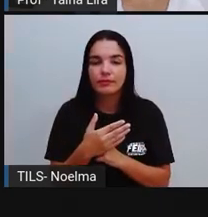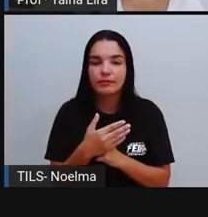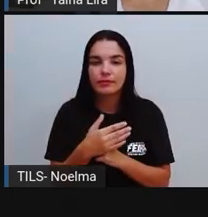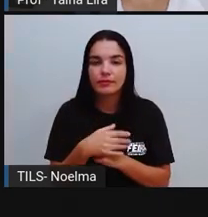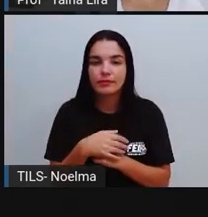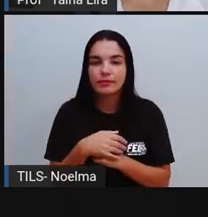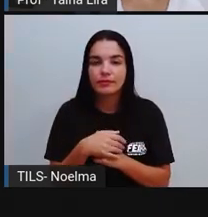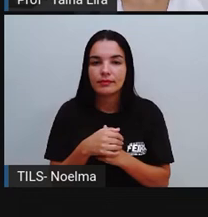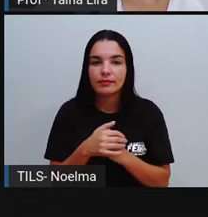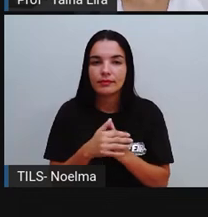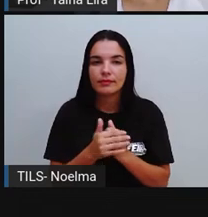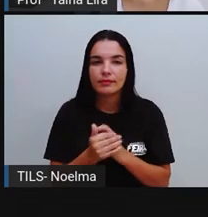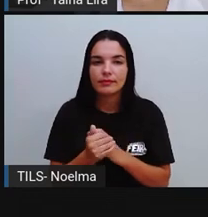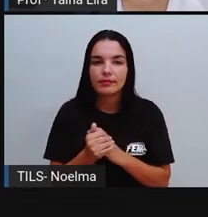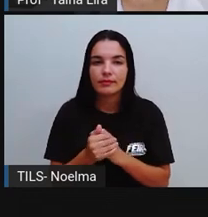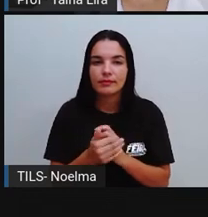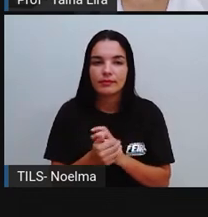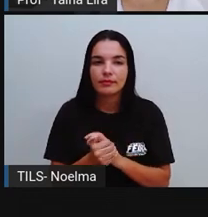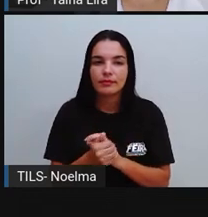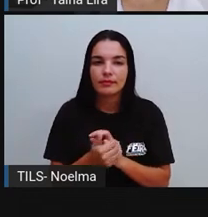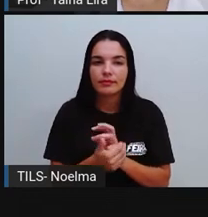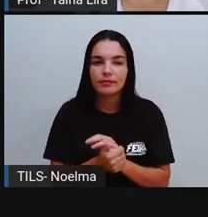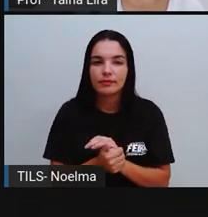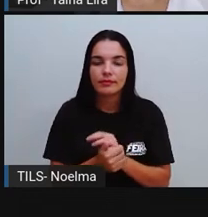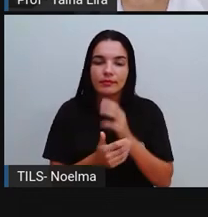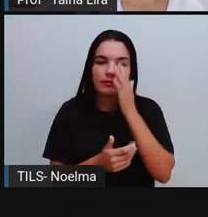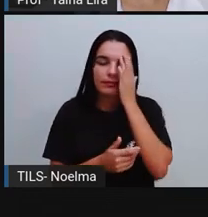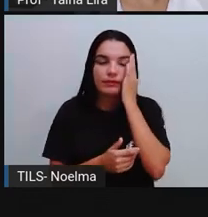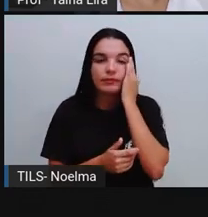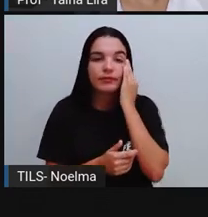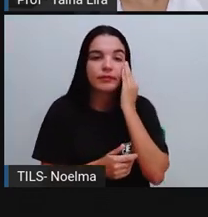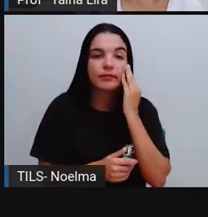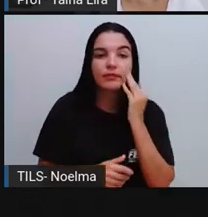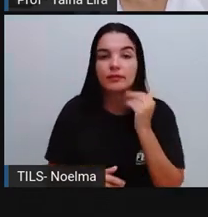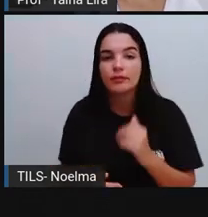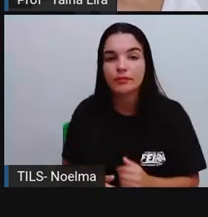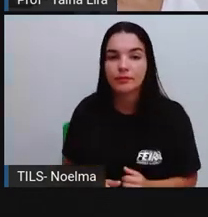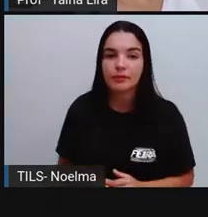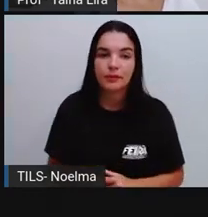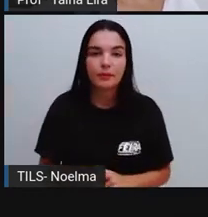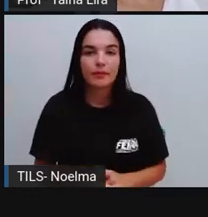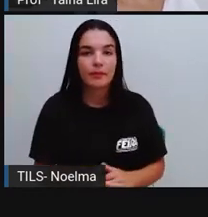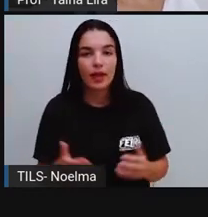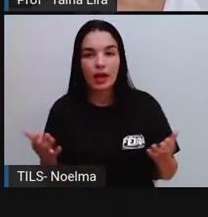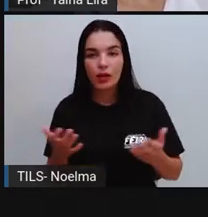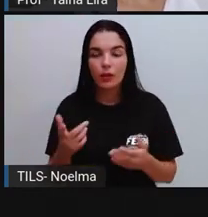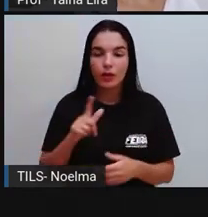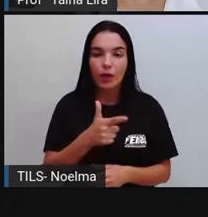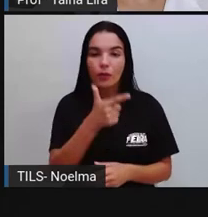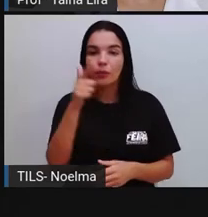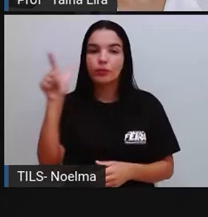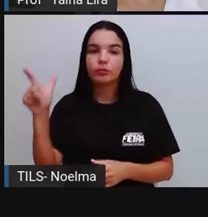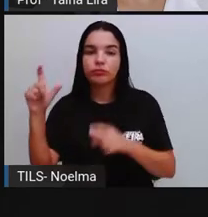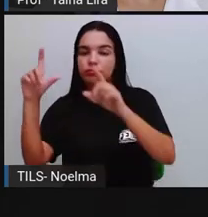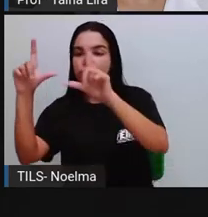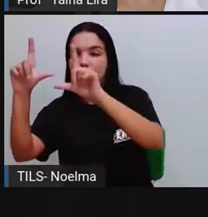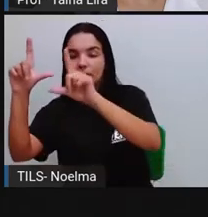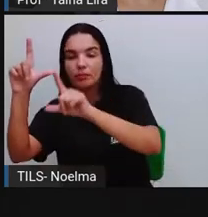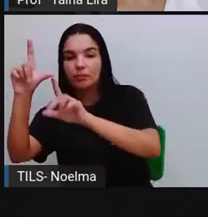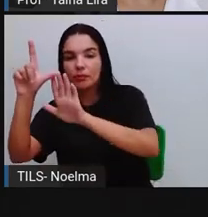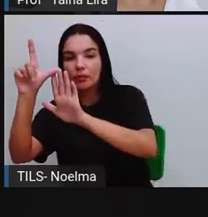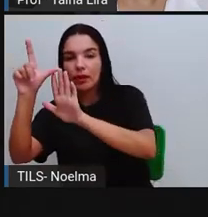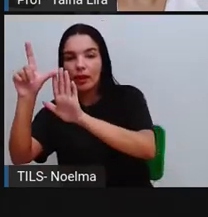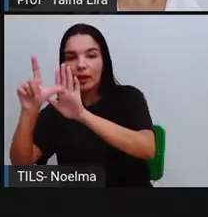Abacaxi, Também é com X, Tá? Agora vamos lá para o outro lado, A outra